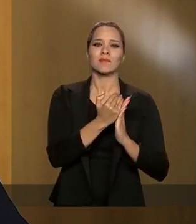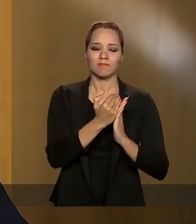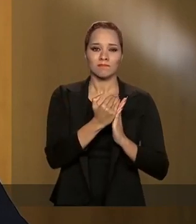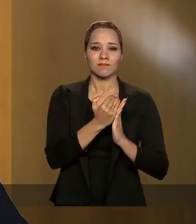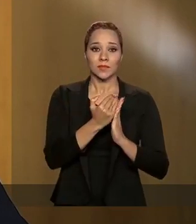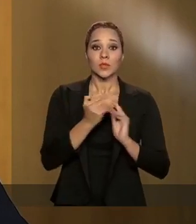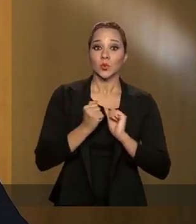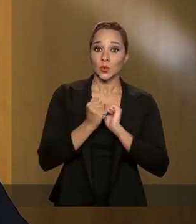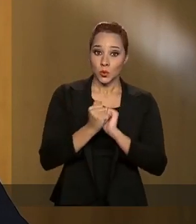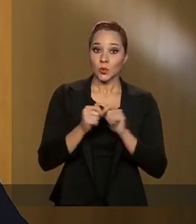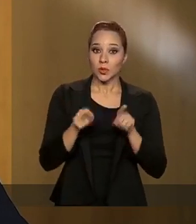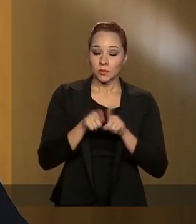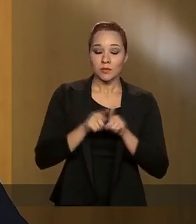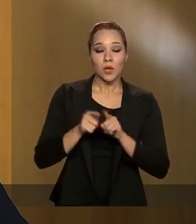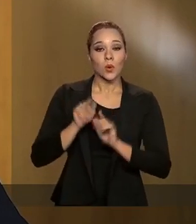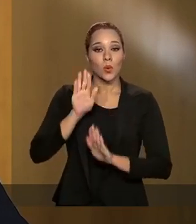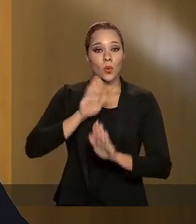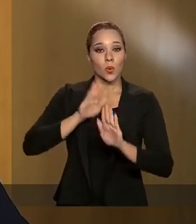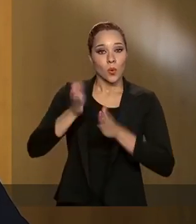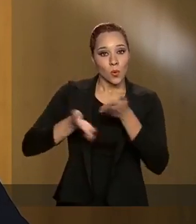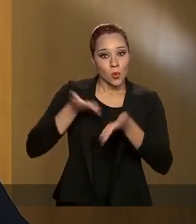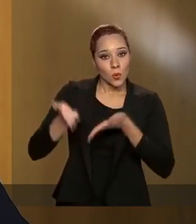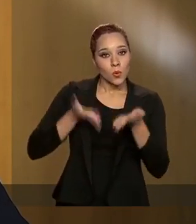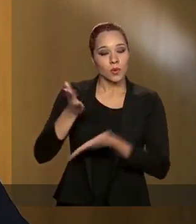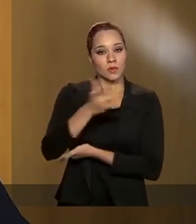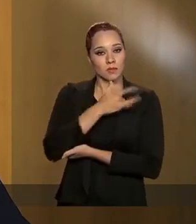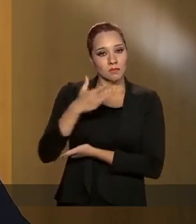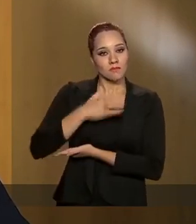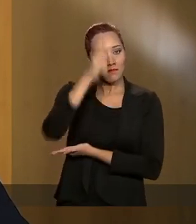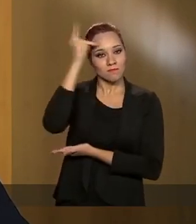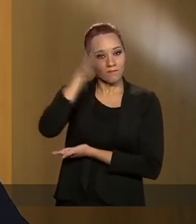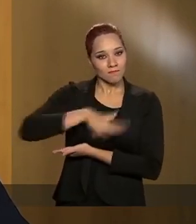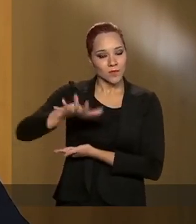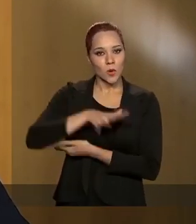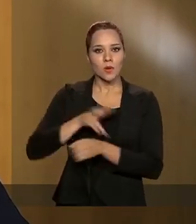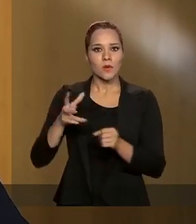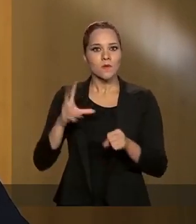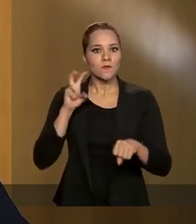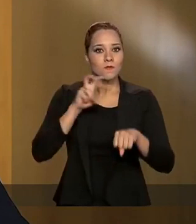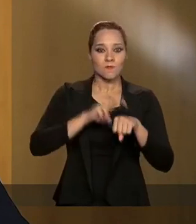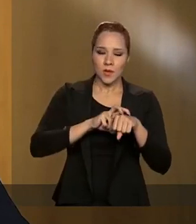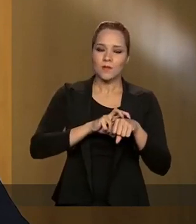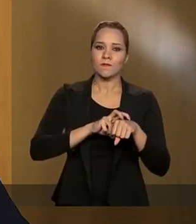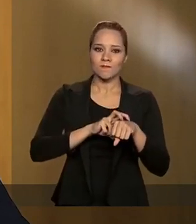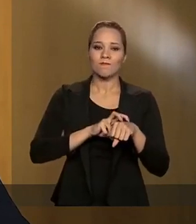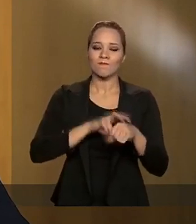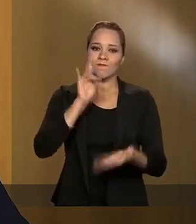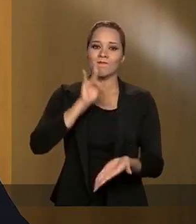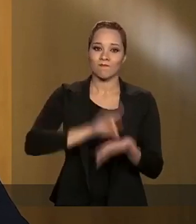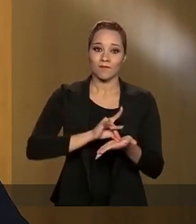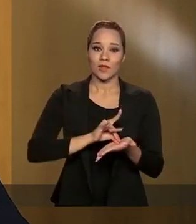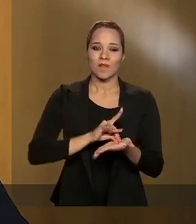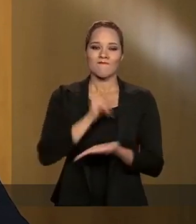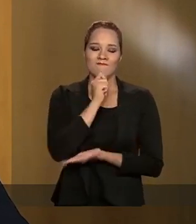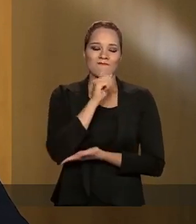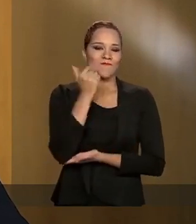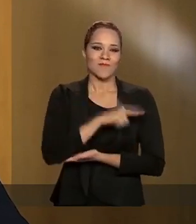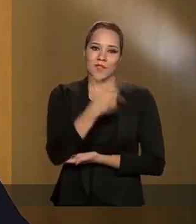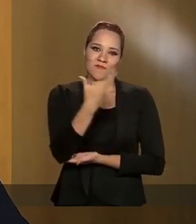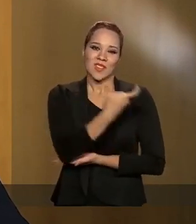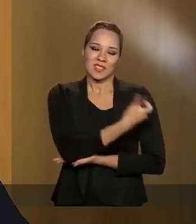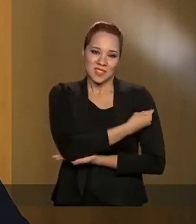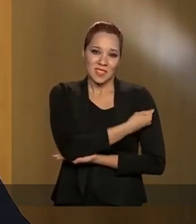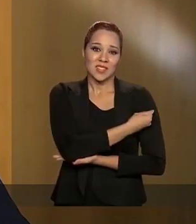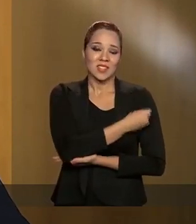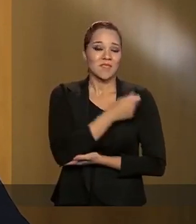ao mesmo tempo em que cuidamos da saúde das pessoas. O vírus é uma realidade. Ainda não existe vacina